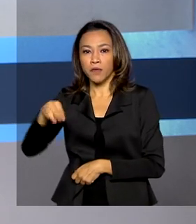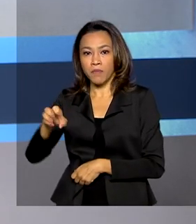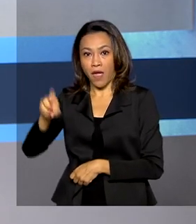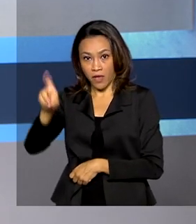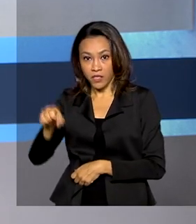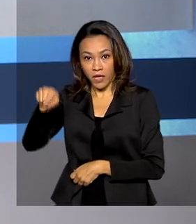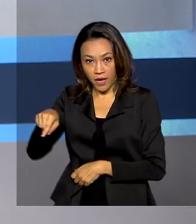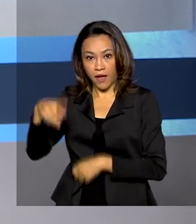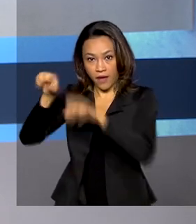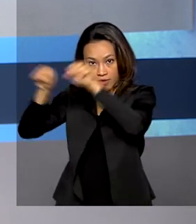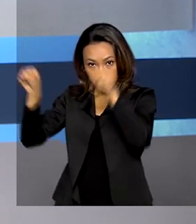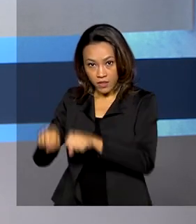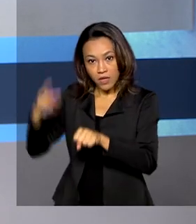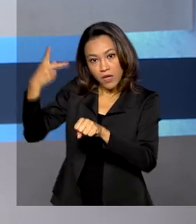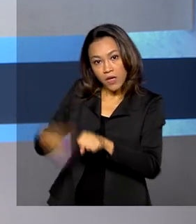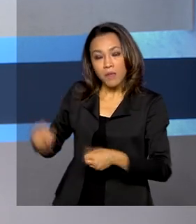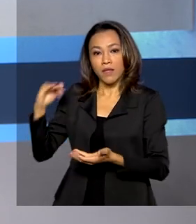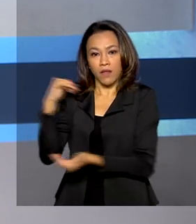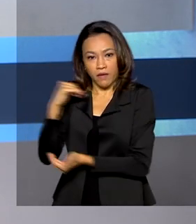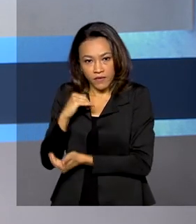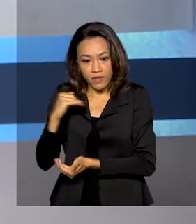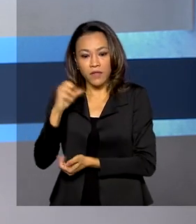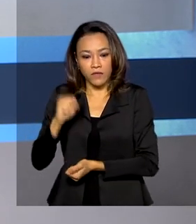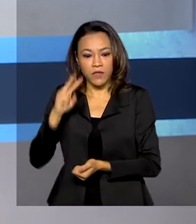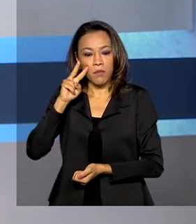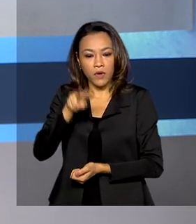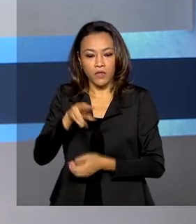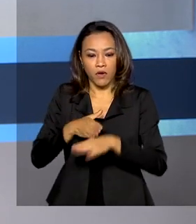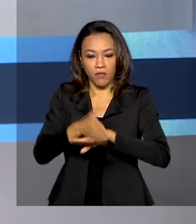acessado pelo site da agência no endereço que aparece aí na sua tela.